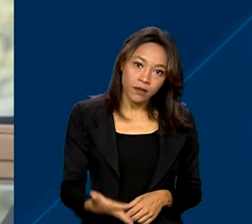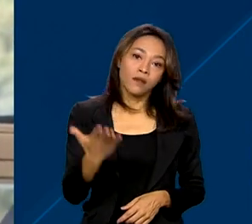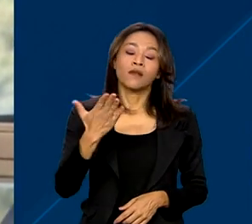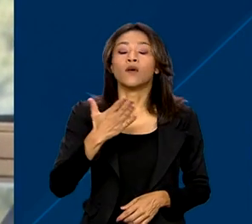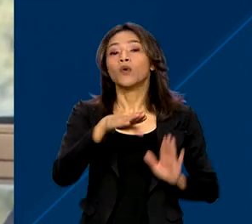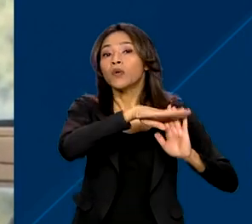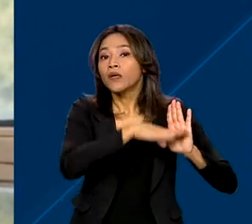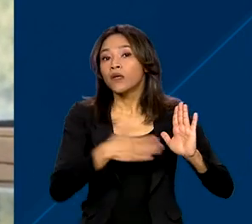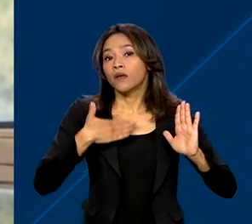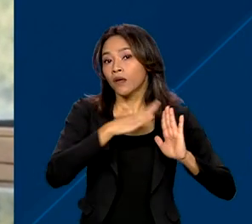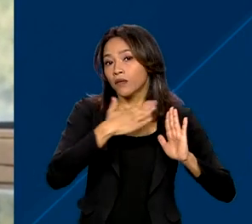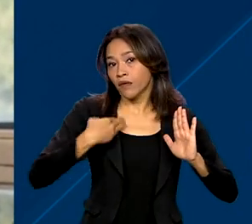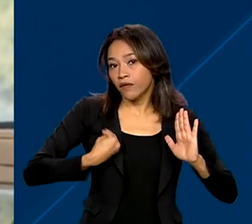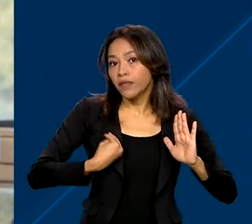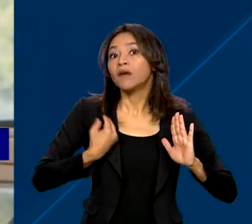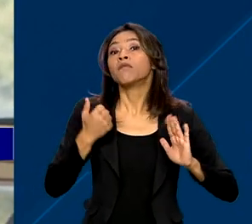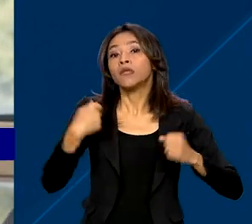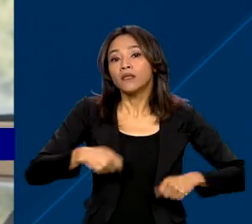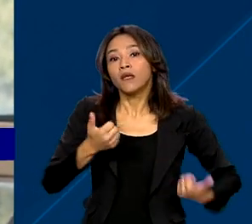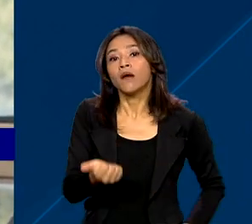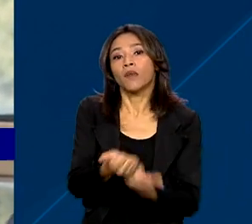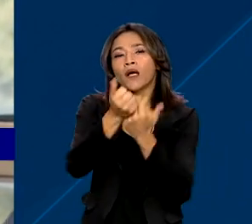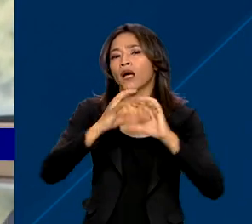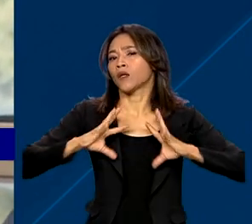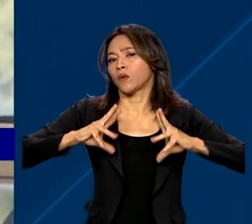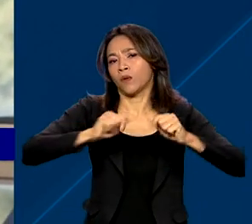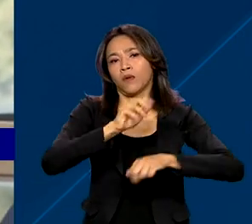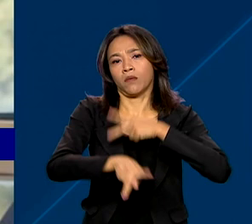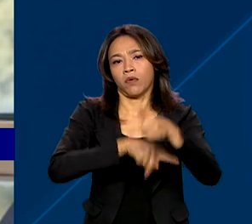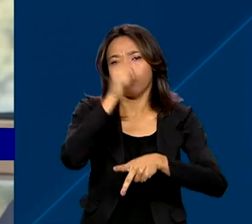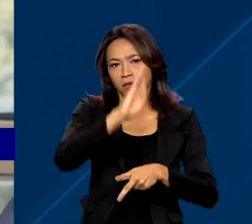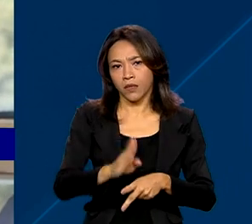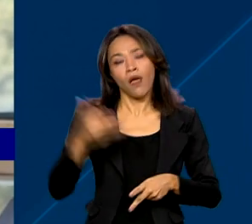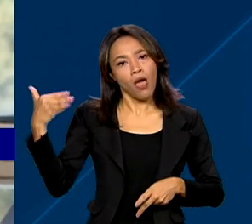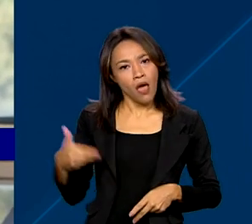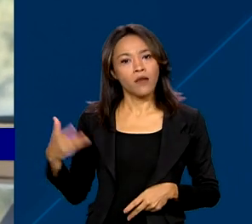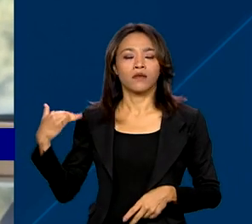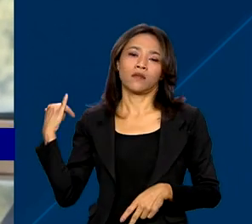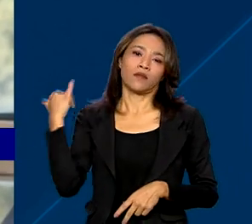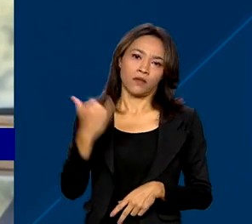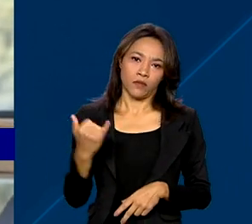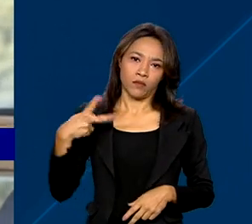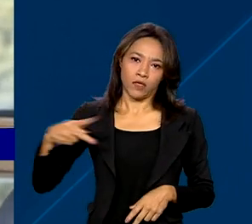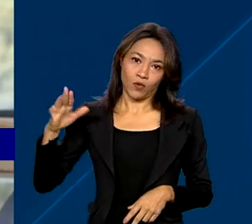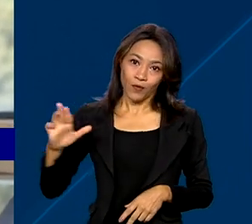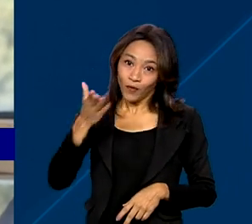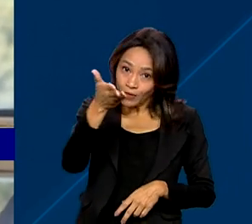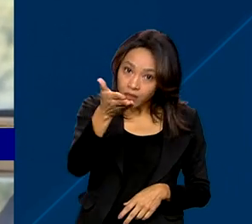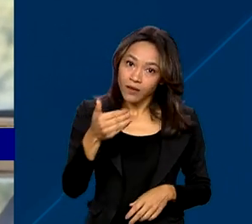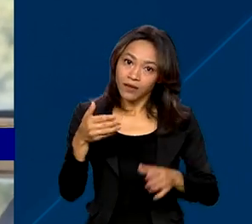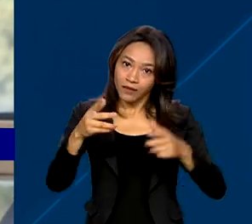a todos os brasileiros. Essa é a orientação do presidente Lula. E agora a gente chegou a você que está aí no campo, você que produz para o Brasil.